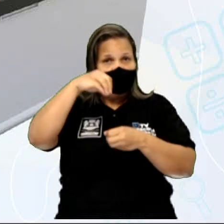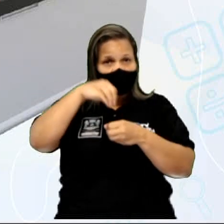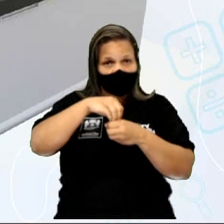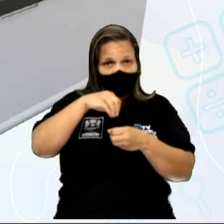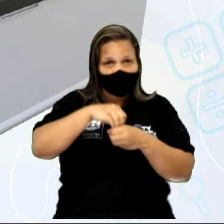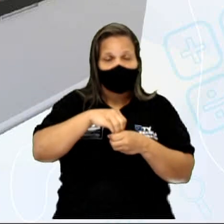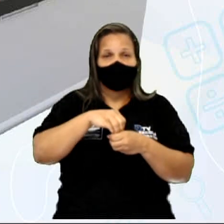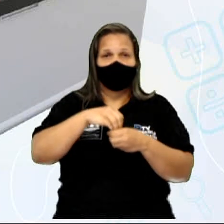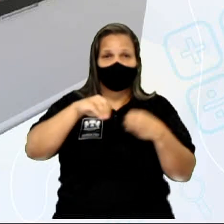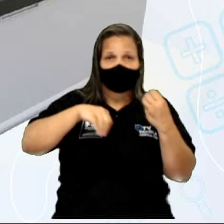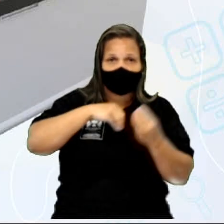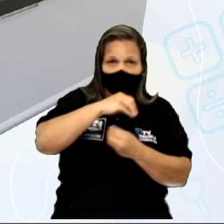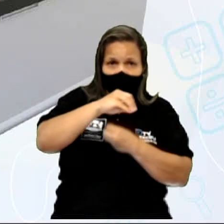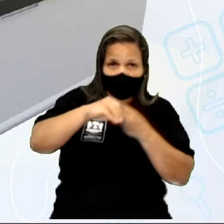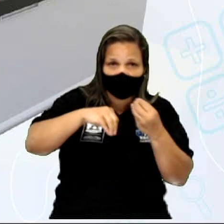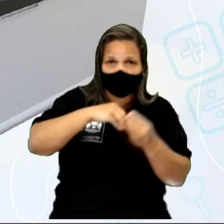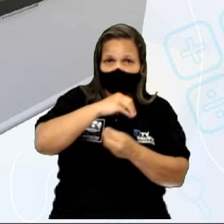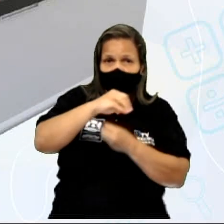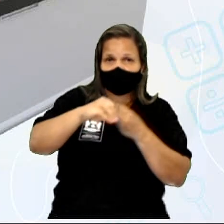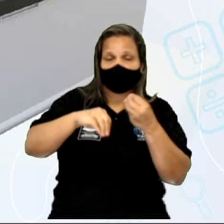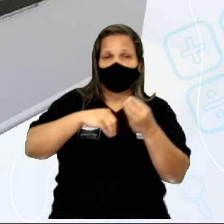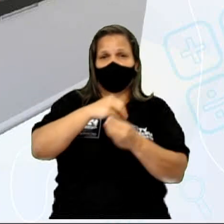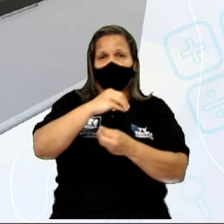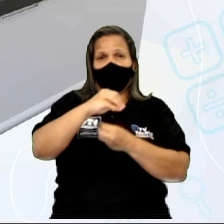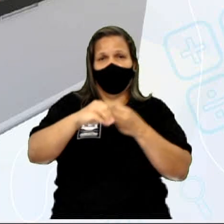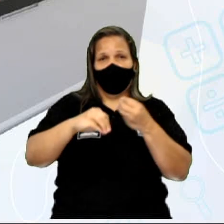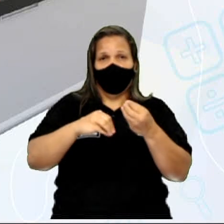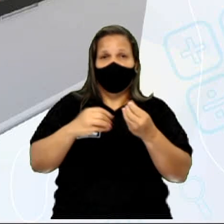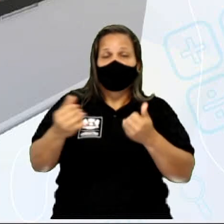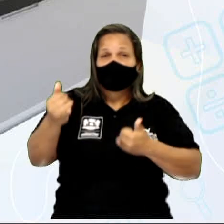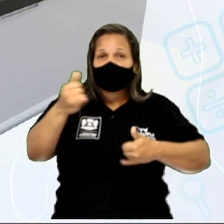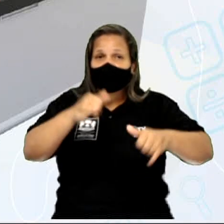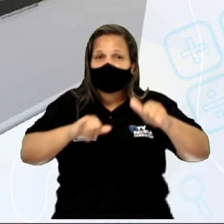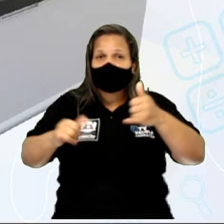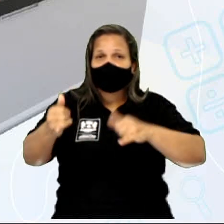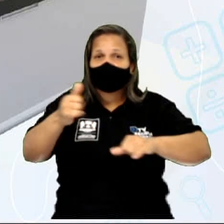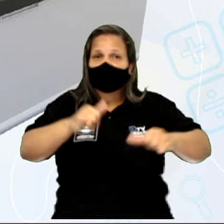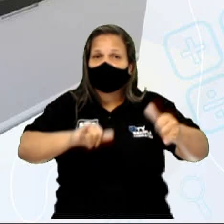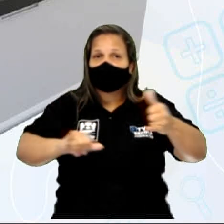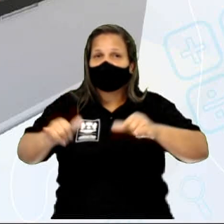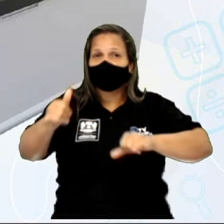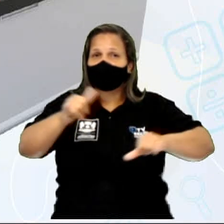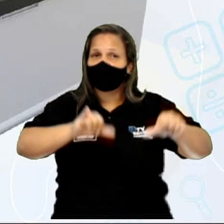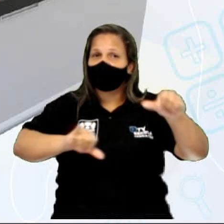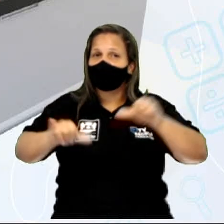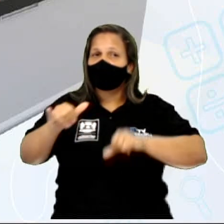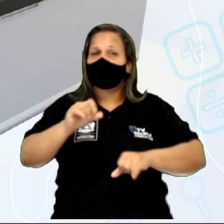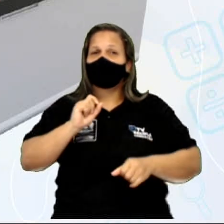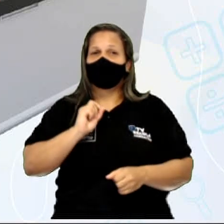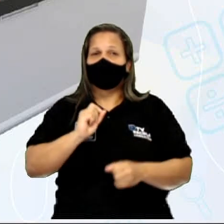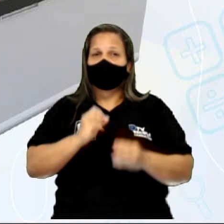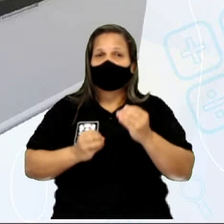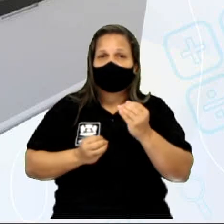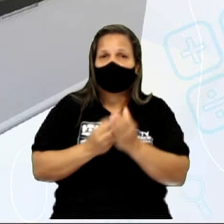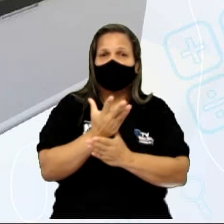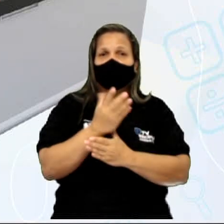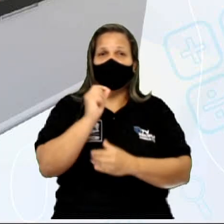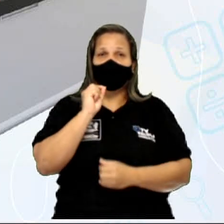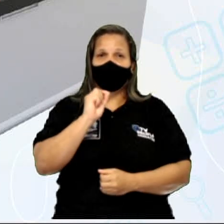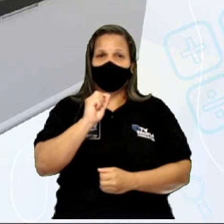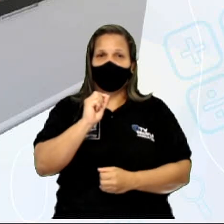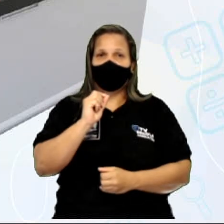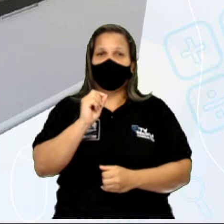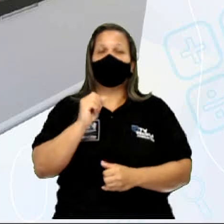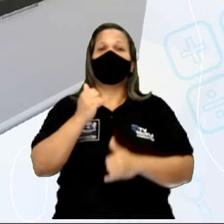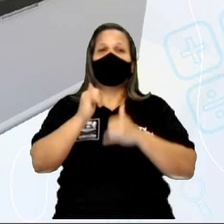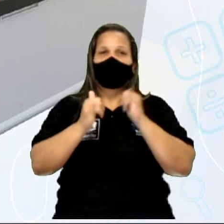sofrem reação química e geram eletricidade. Então, inclusive, ela é uma bateria que é recarregável, tá?